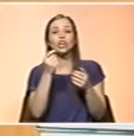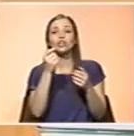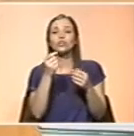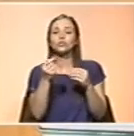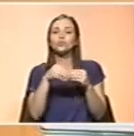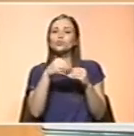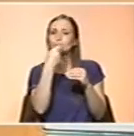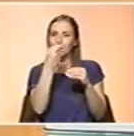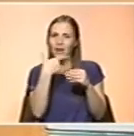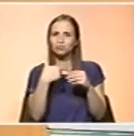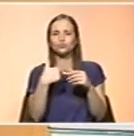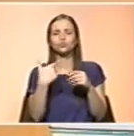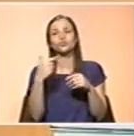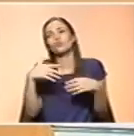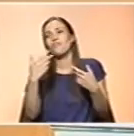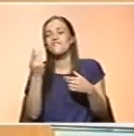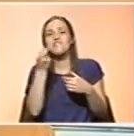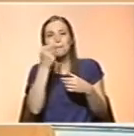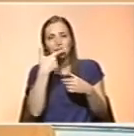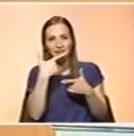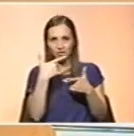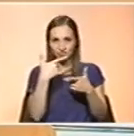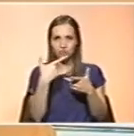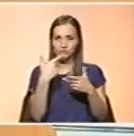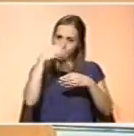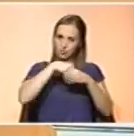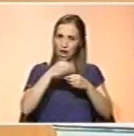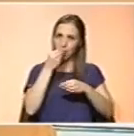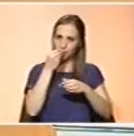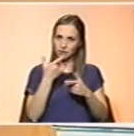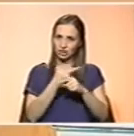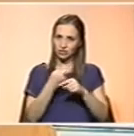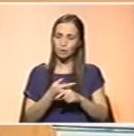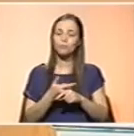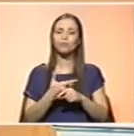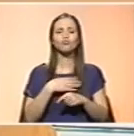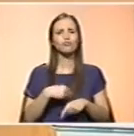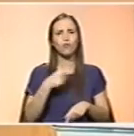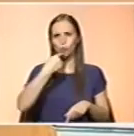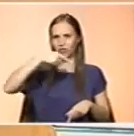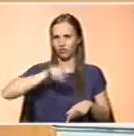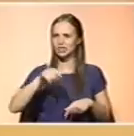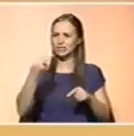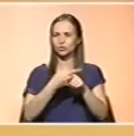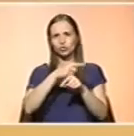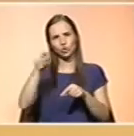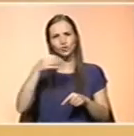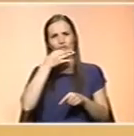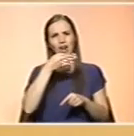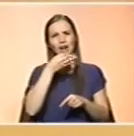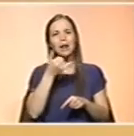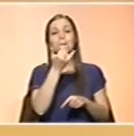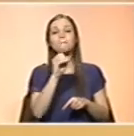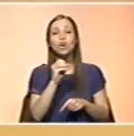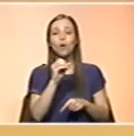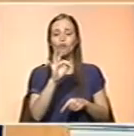vitaminas, para além daquelas que consomem na alimentação, eu queria voltar ainda a esta questão que estávamos aqui a discutir, da biofortificação.